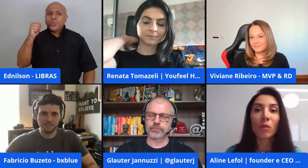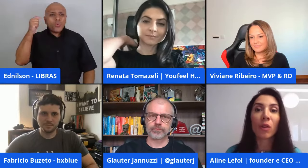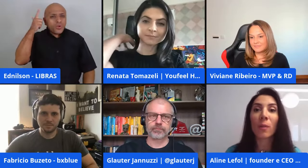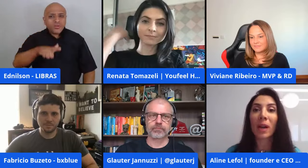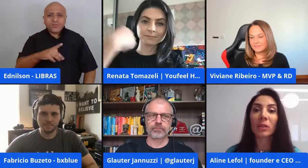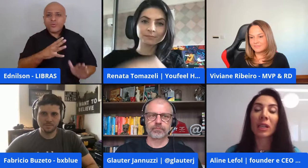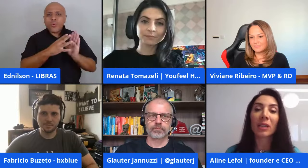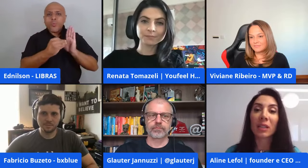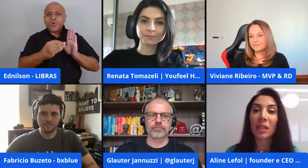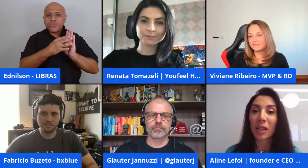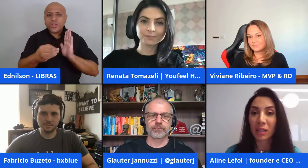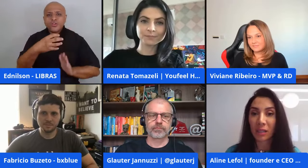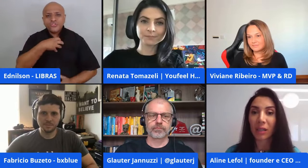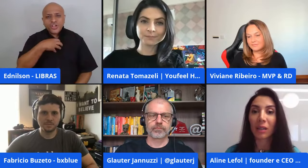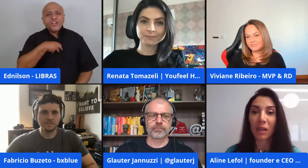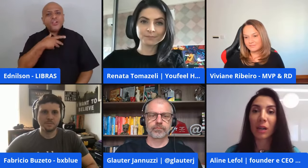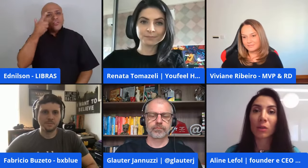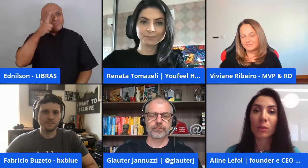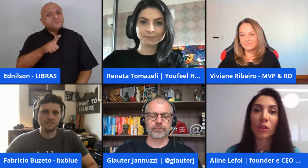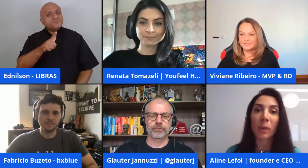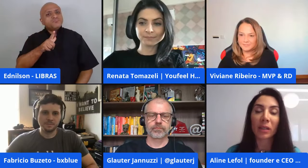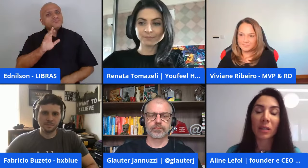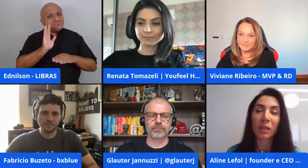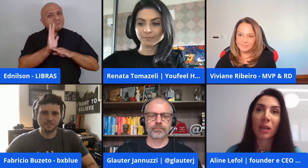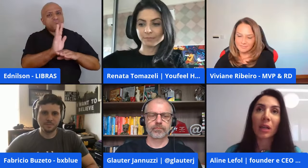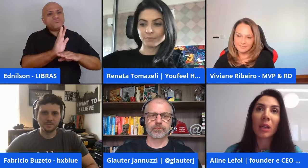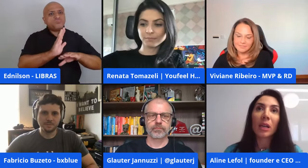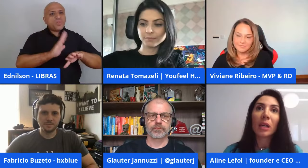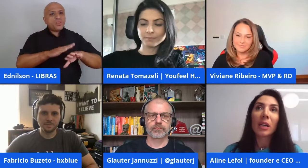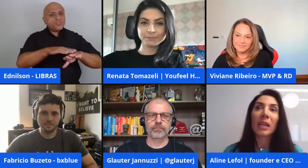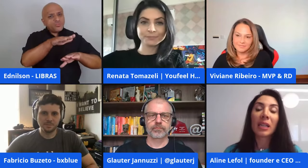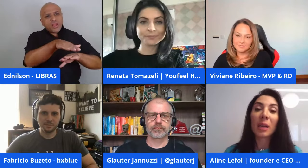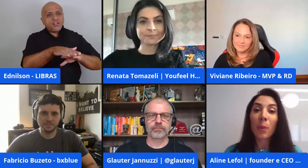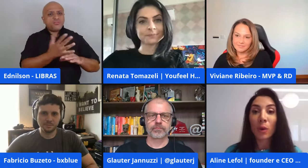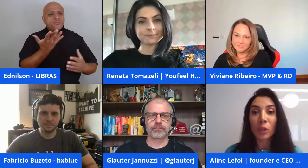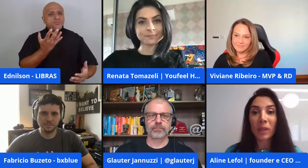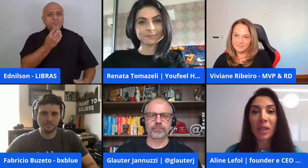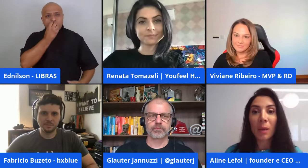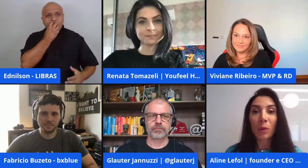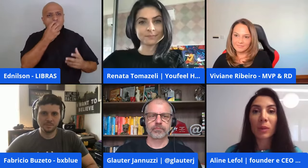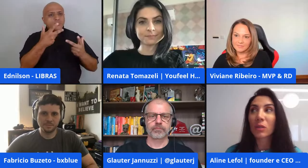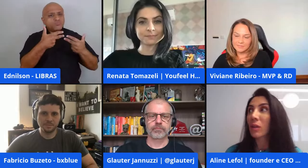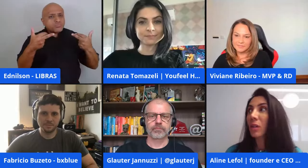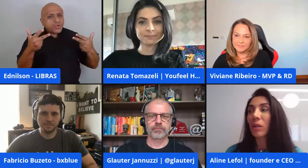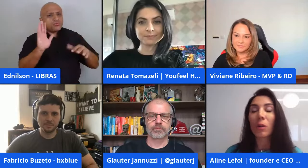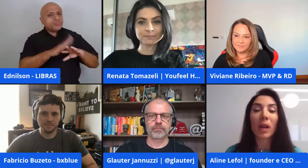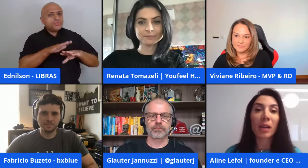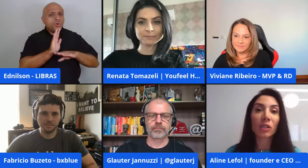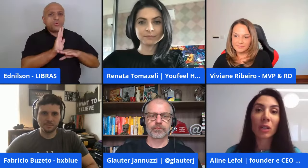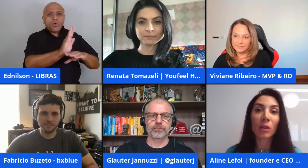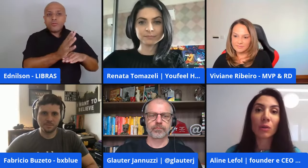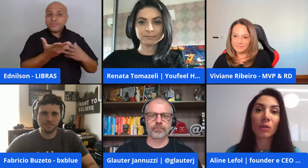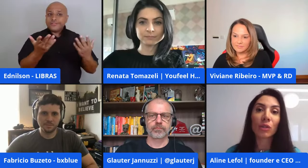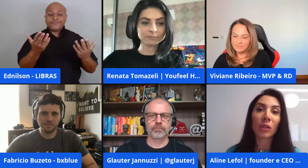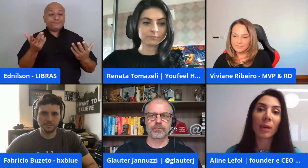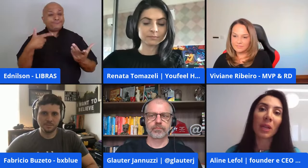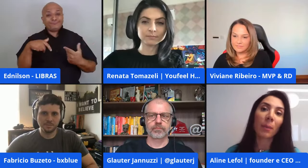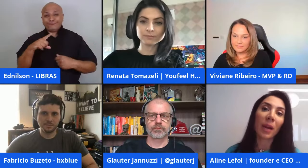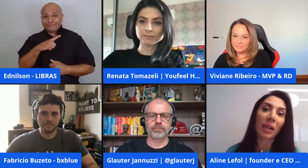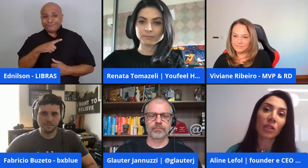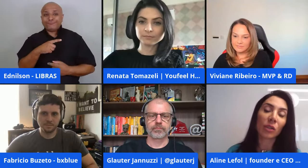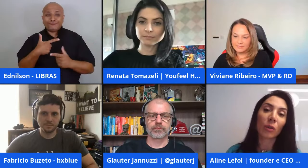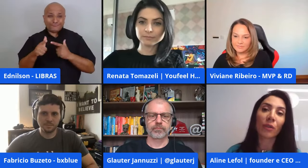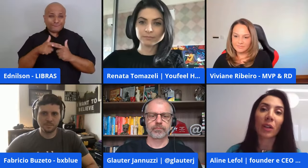modelo, algum formato que atendesse, né? Os meus pets. E depois de passar por uma situação traumática, onde